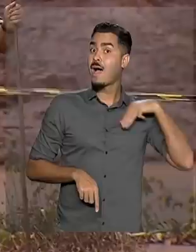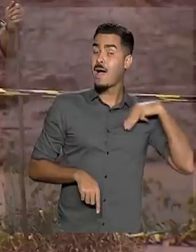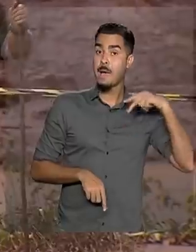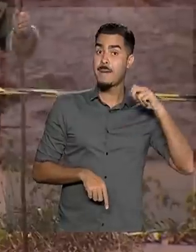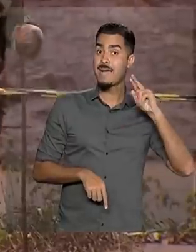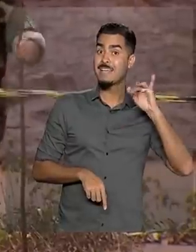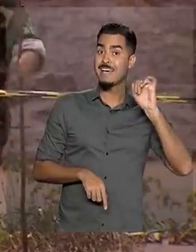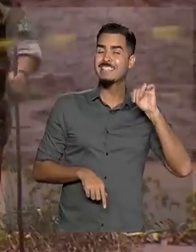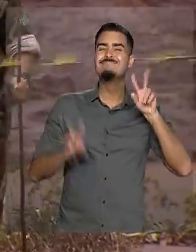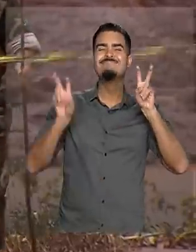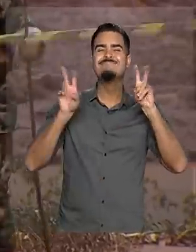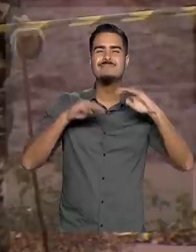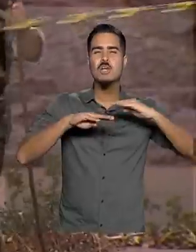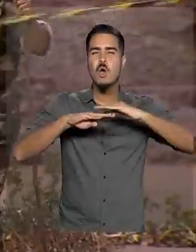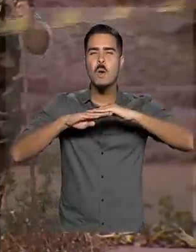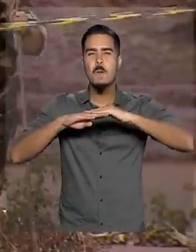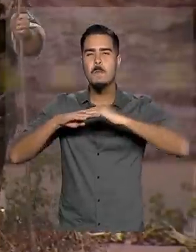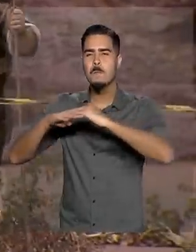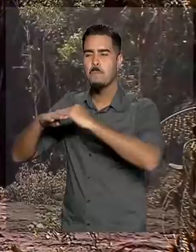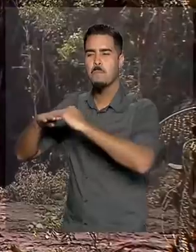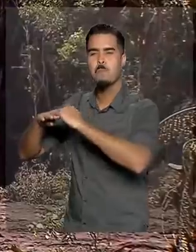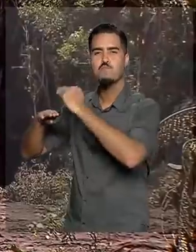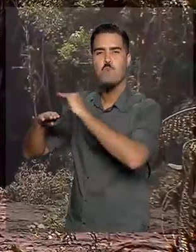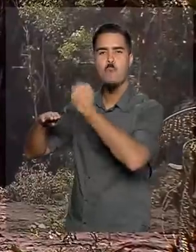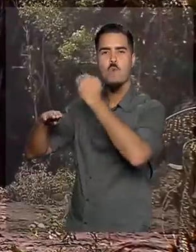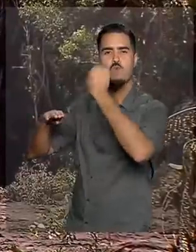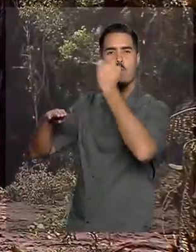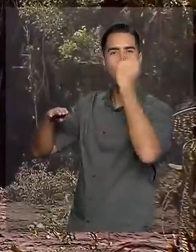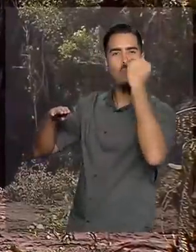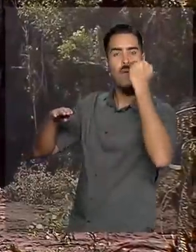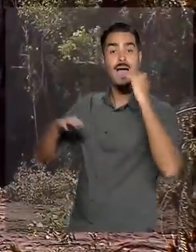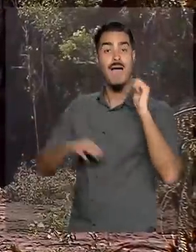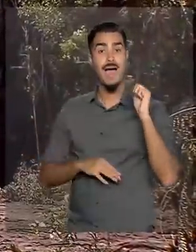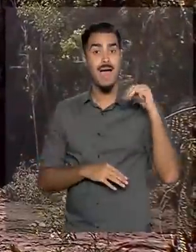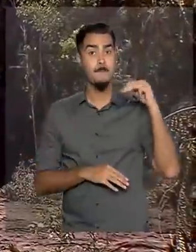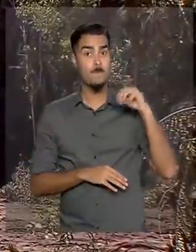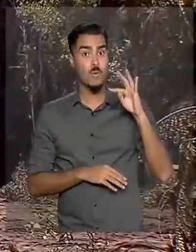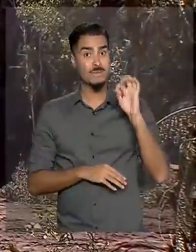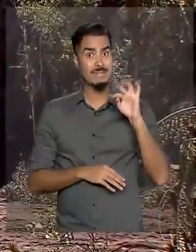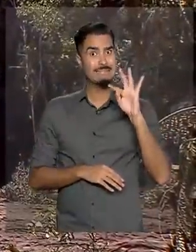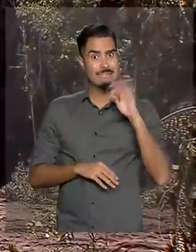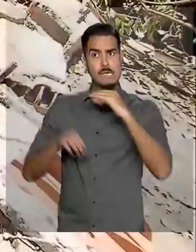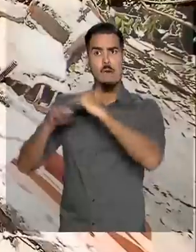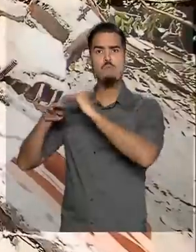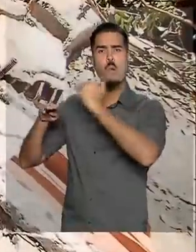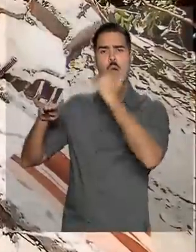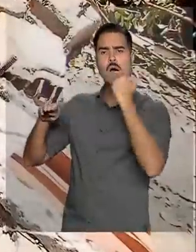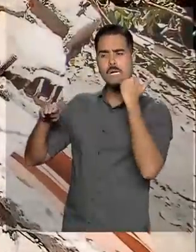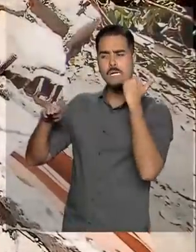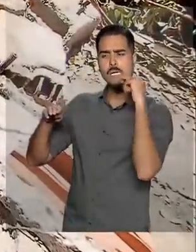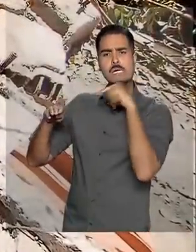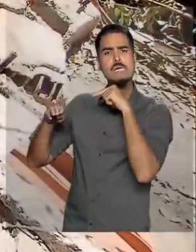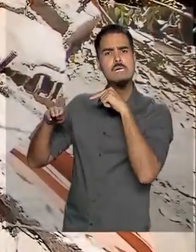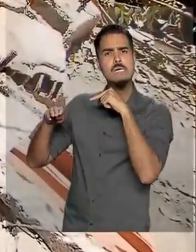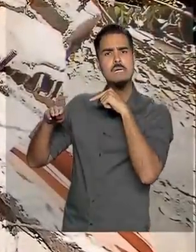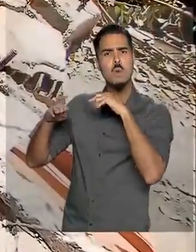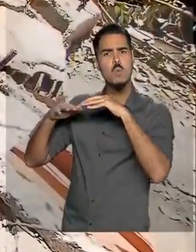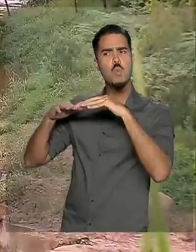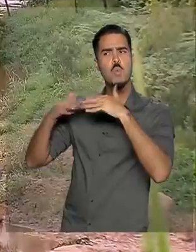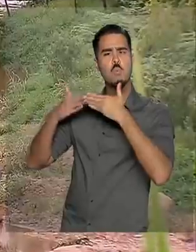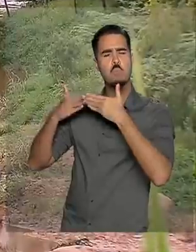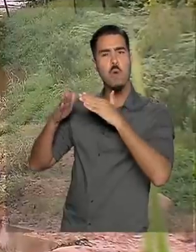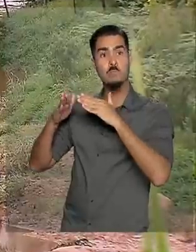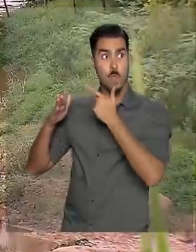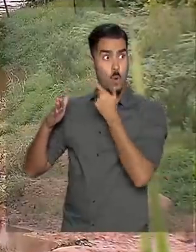São as chamadas barragens amontante, que são consideradas mais instáveis do que barragens que